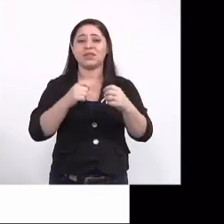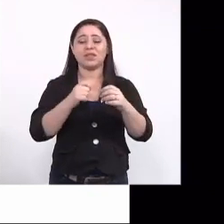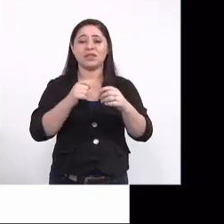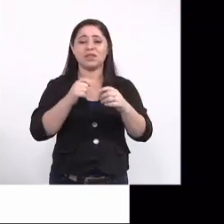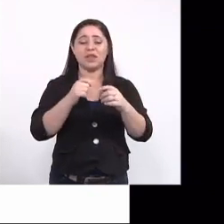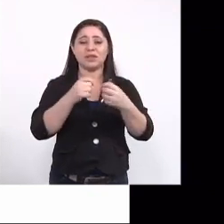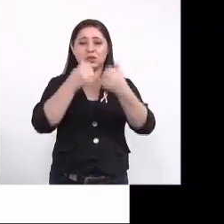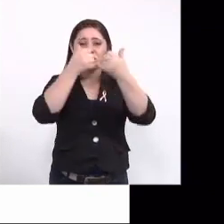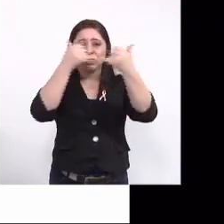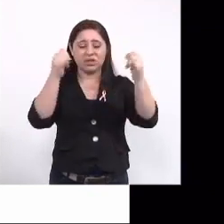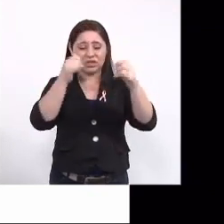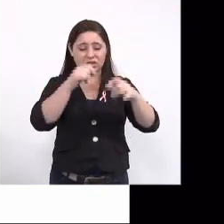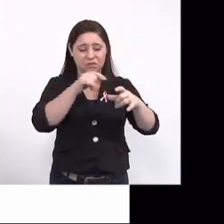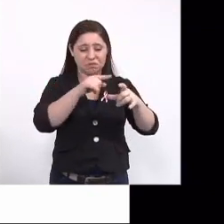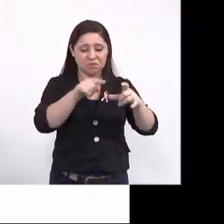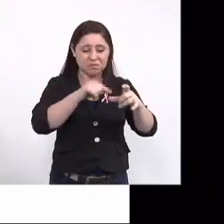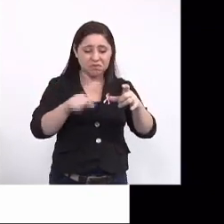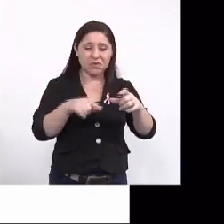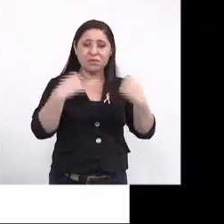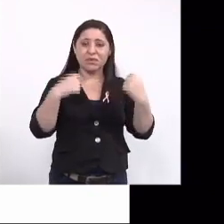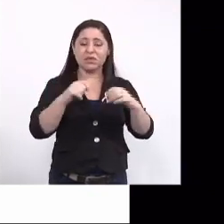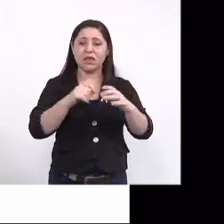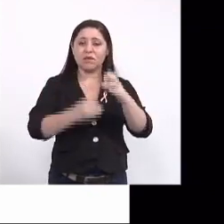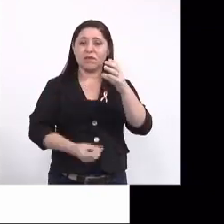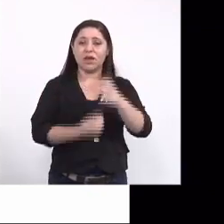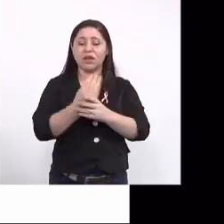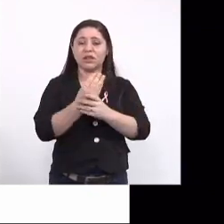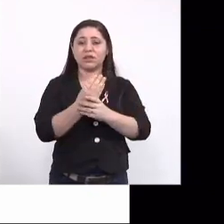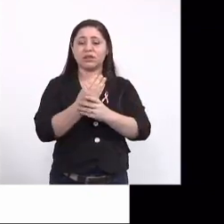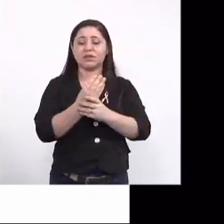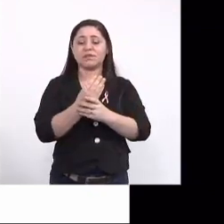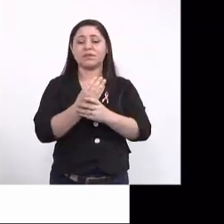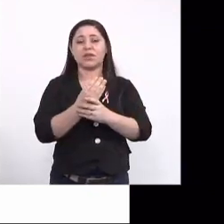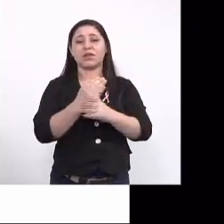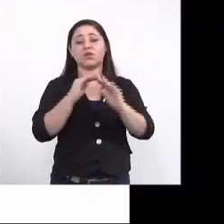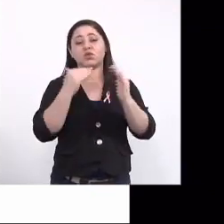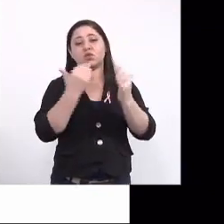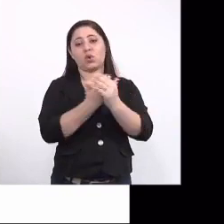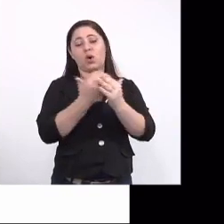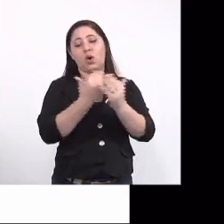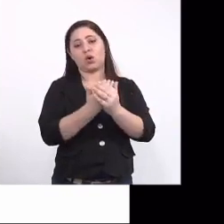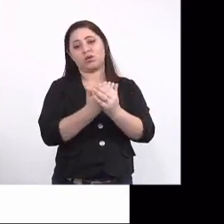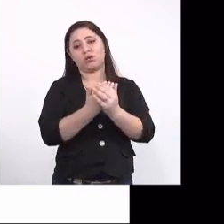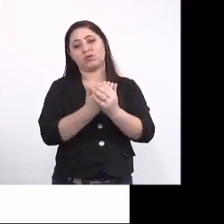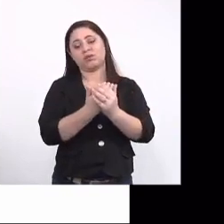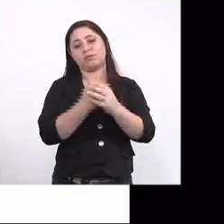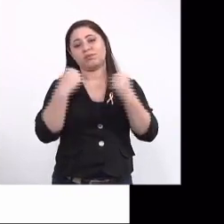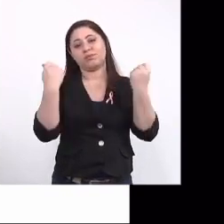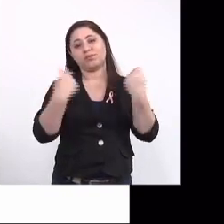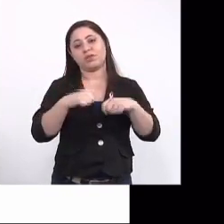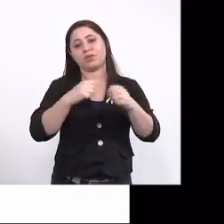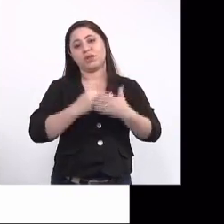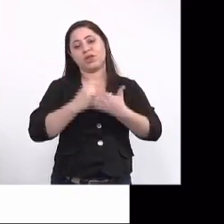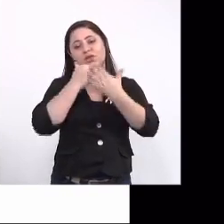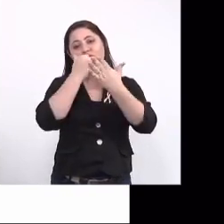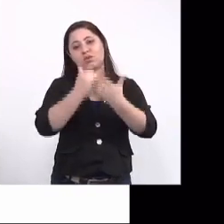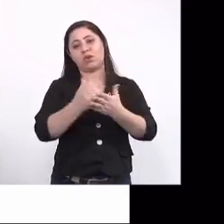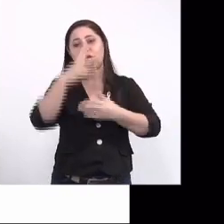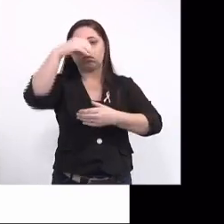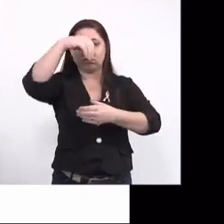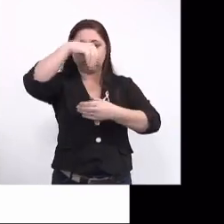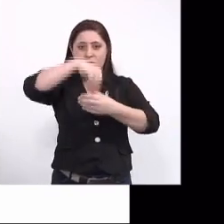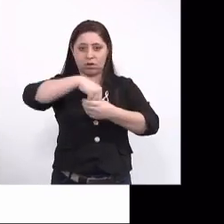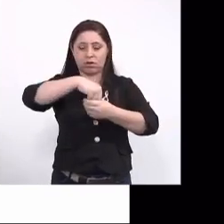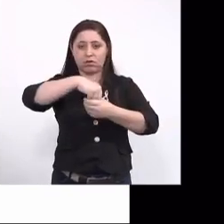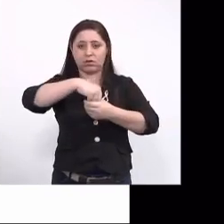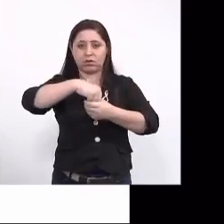para os atendimentos que são feitos lá na clínica escola e a gente também depende de colaboração interna nossa para